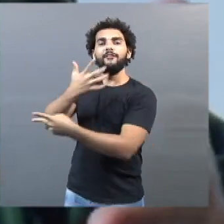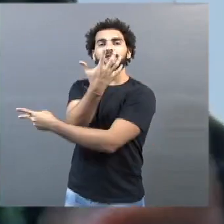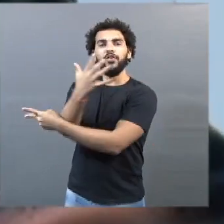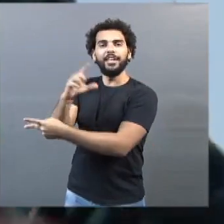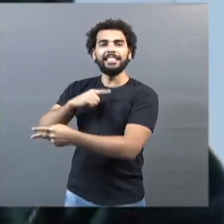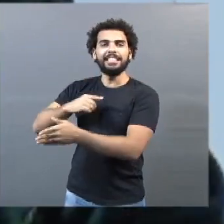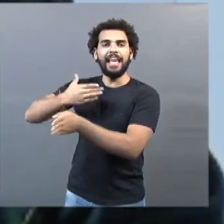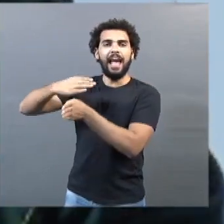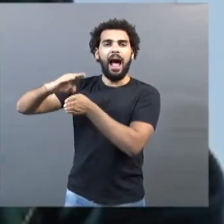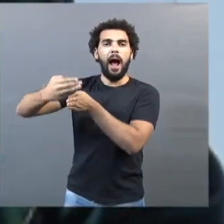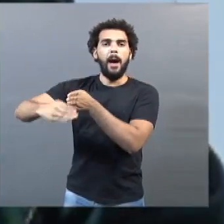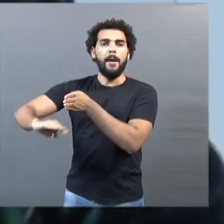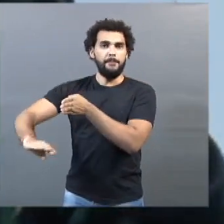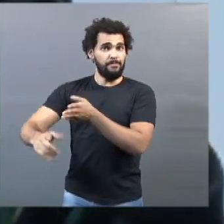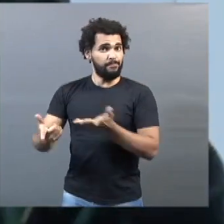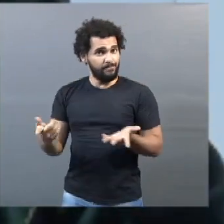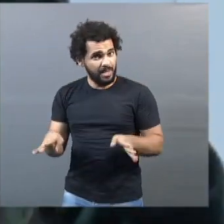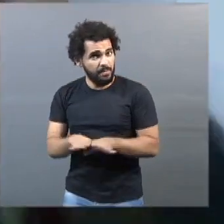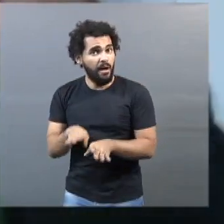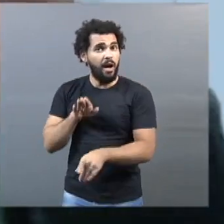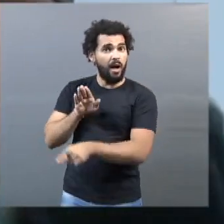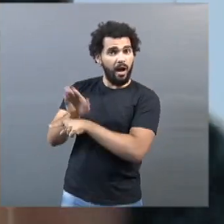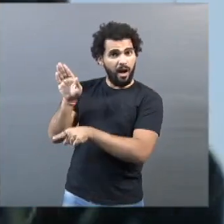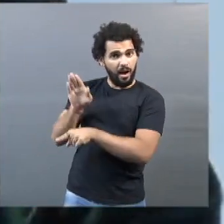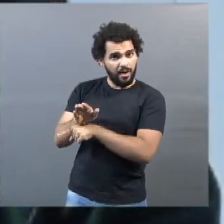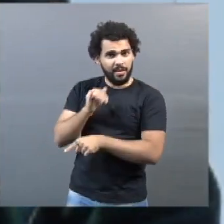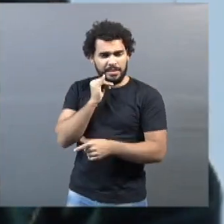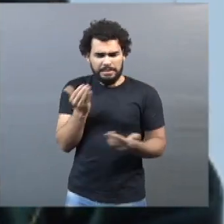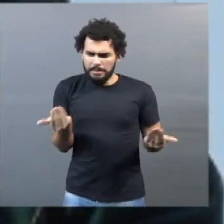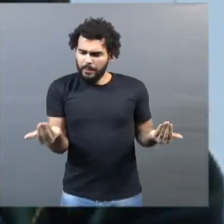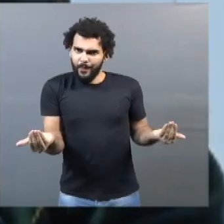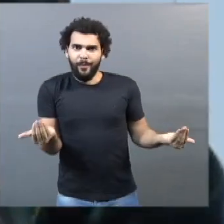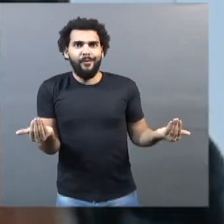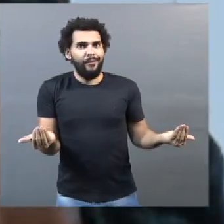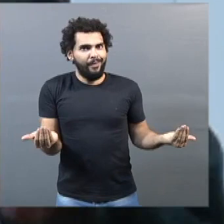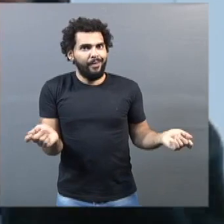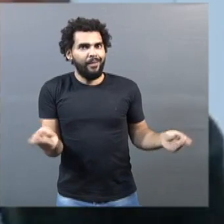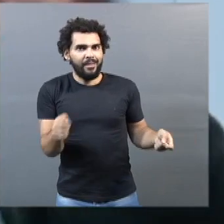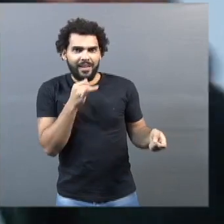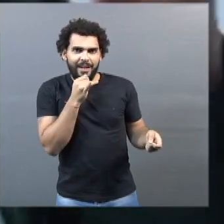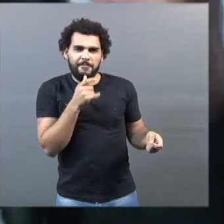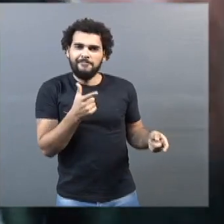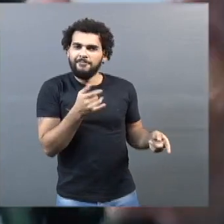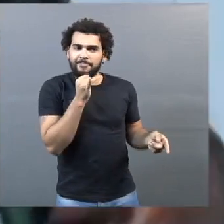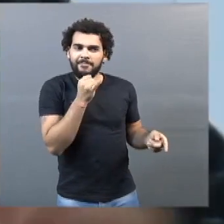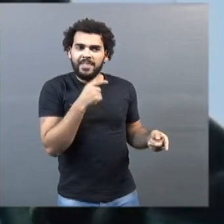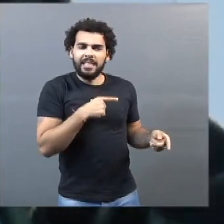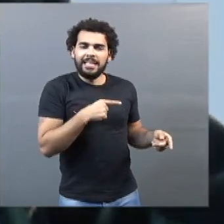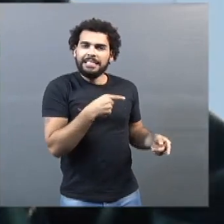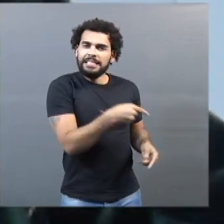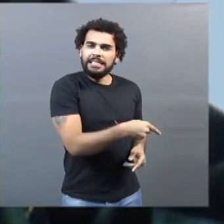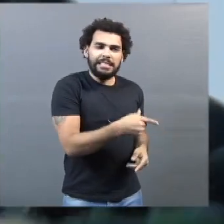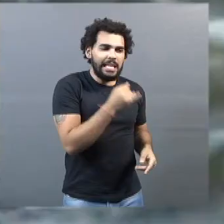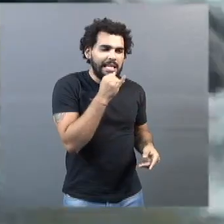maior até do que a da Amazônia, se a gente olhar num pedaço pequeno. Ali deve existir uma quantidade